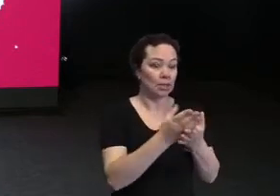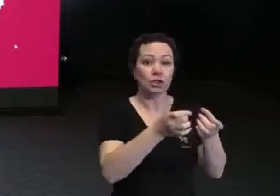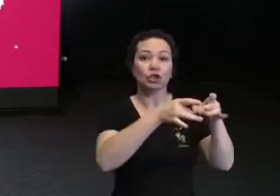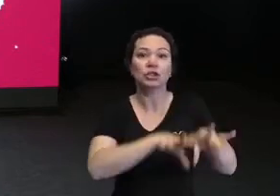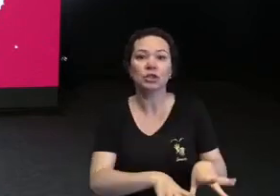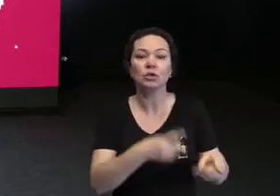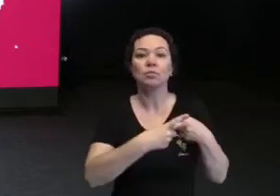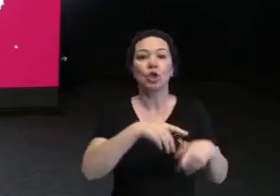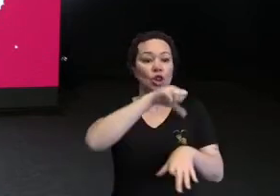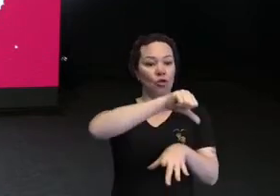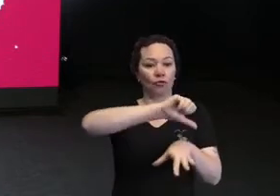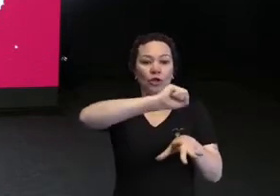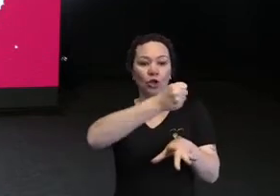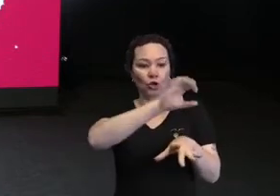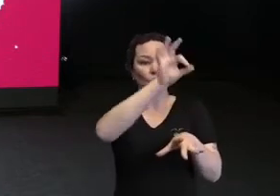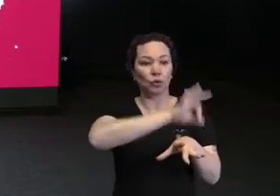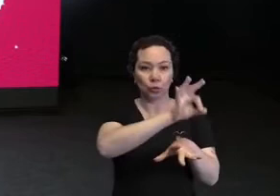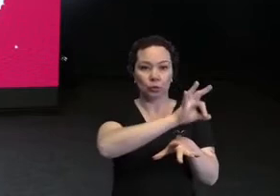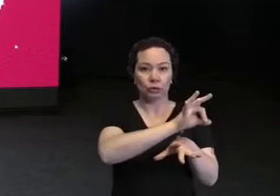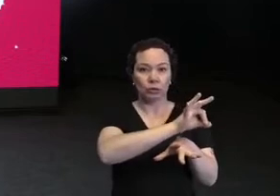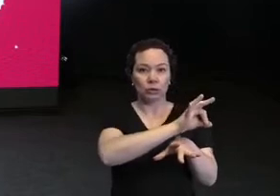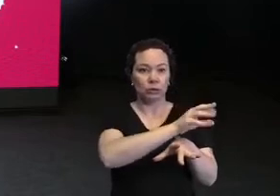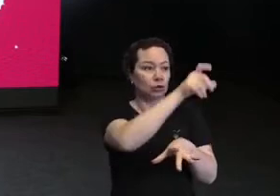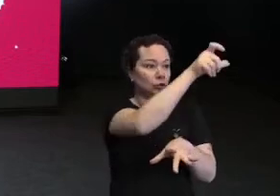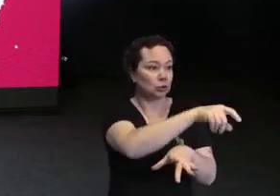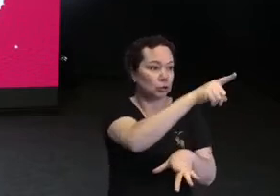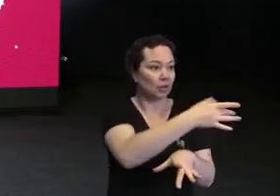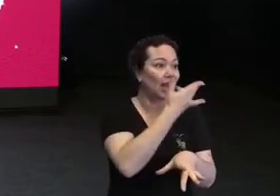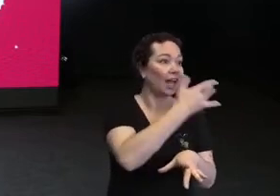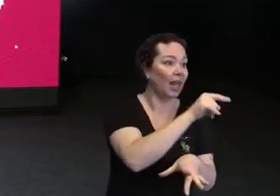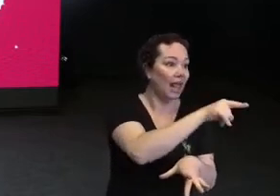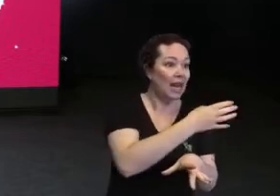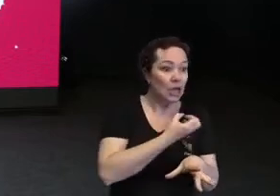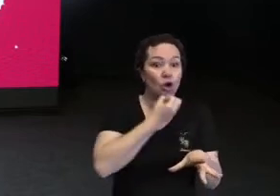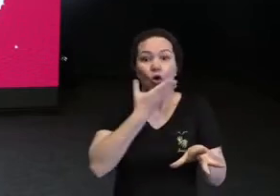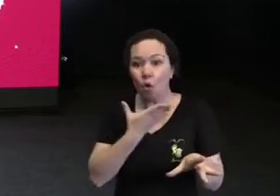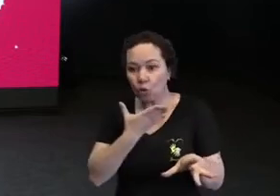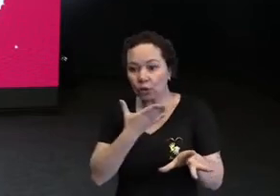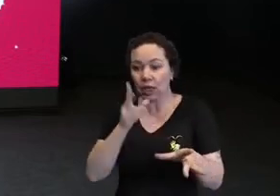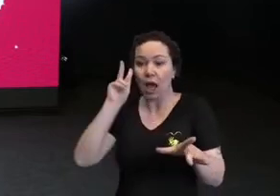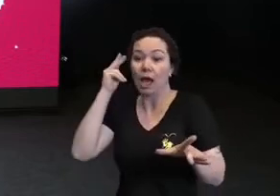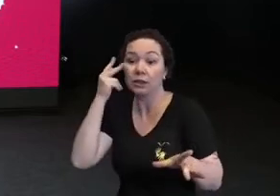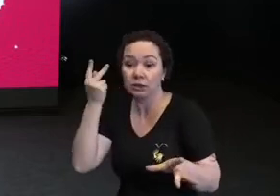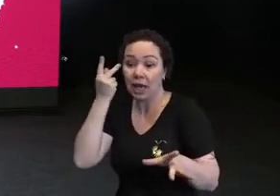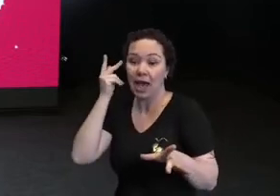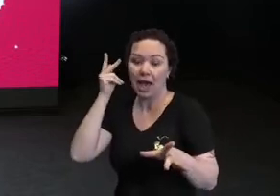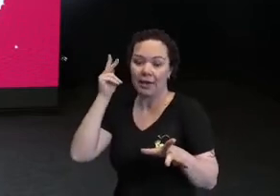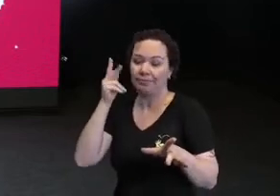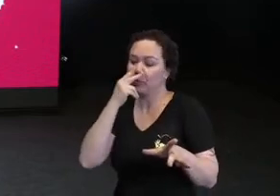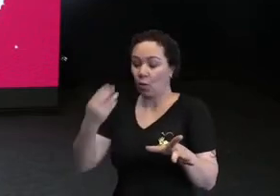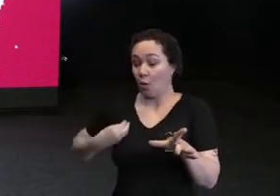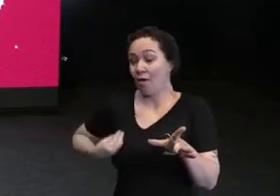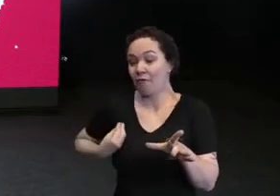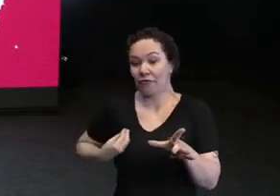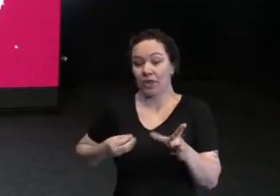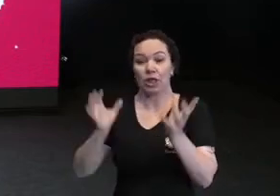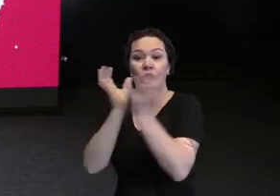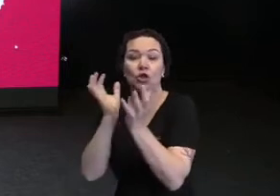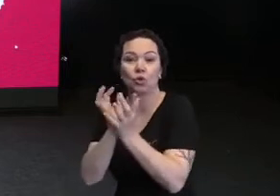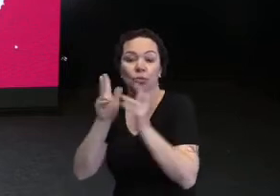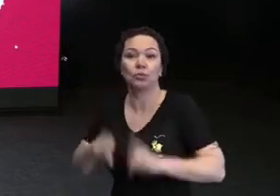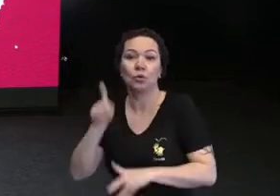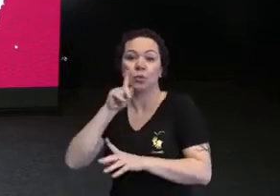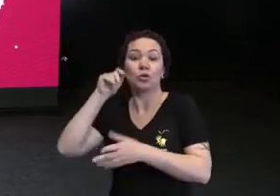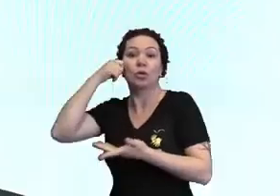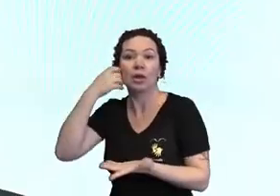98% de pessoas brancas estão contando como são as nossas histórias de pessoas pretas e faveladas. É por isso que vocês sempre veem a